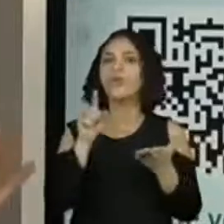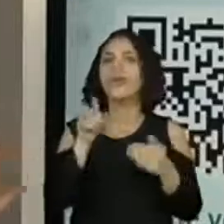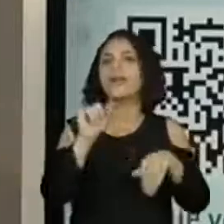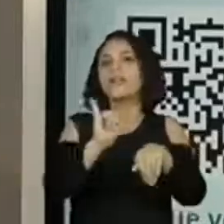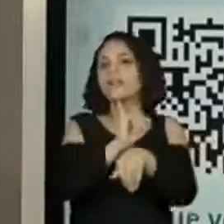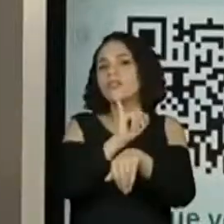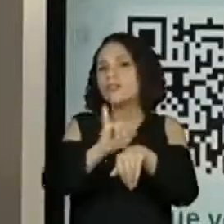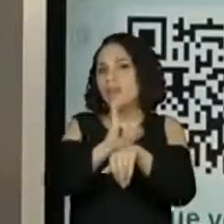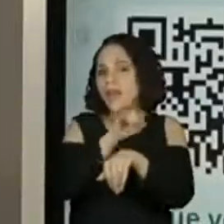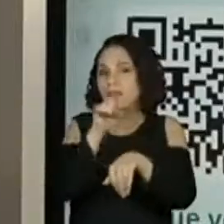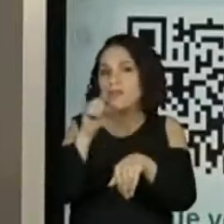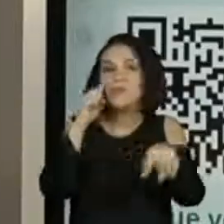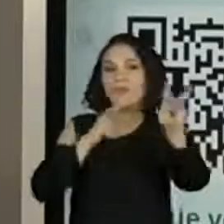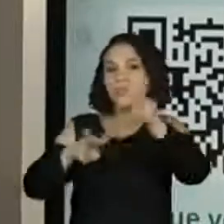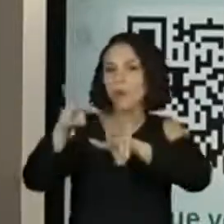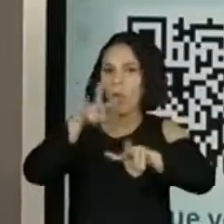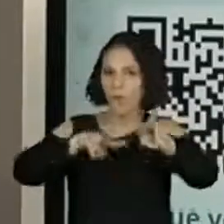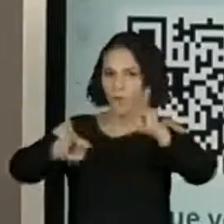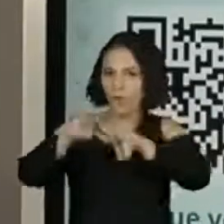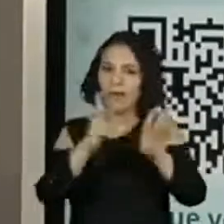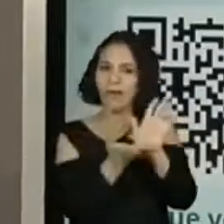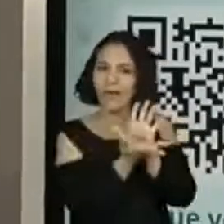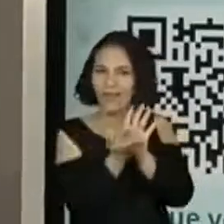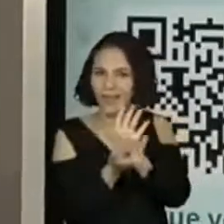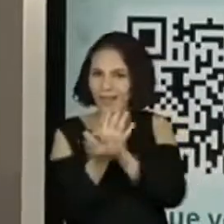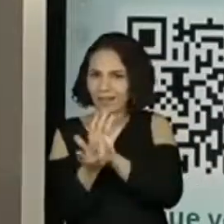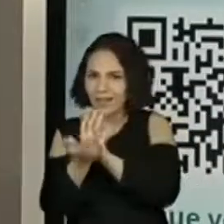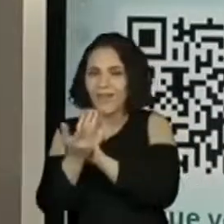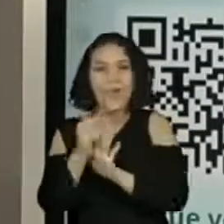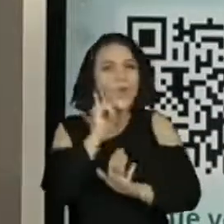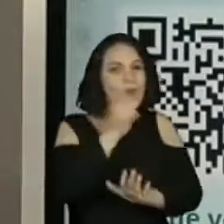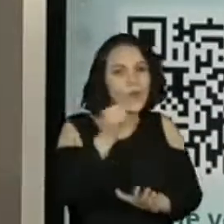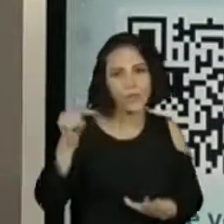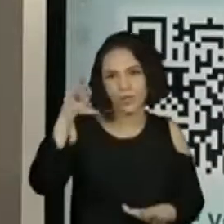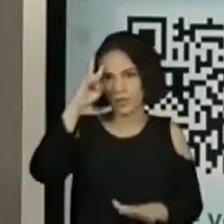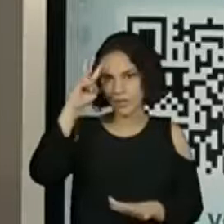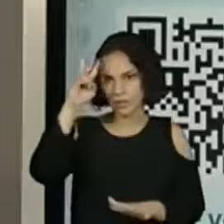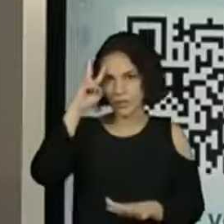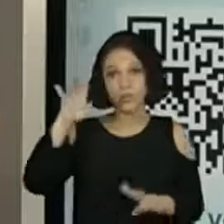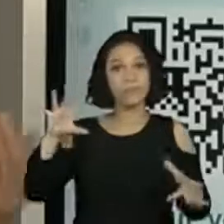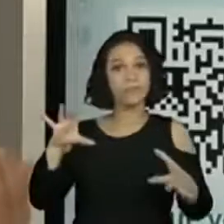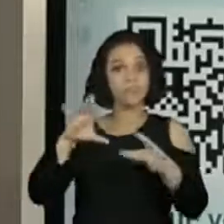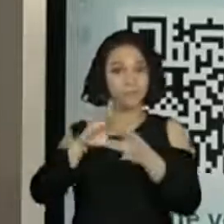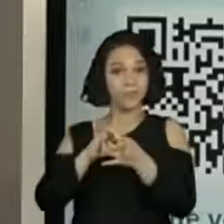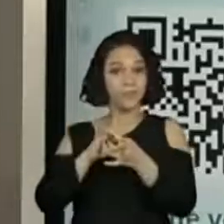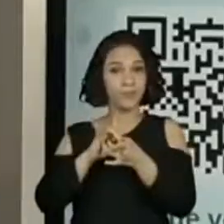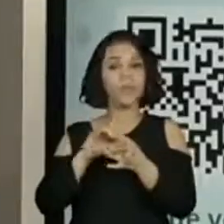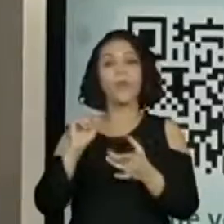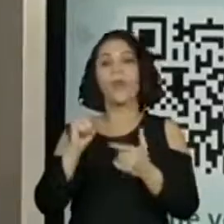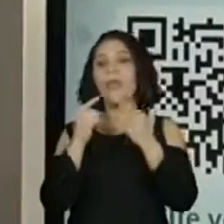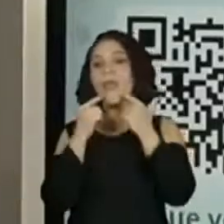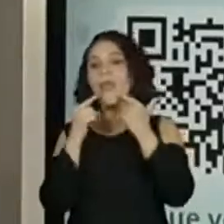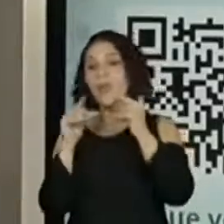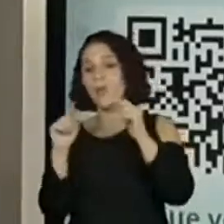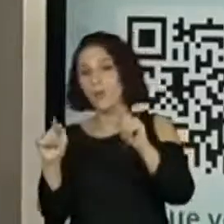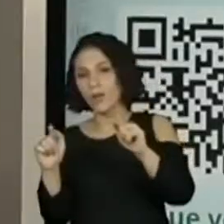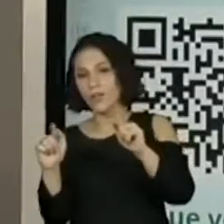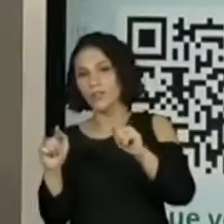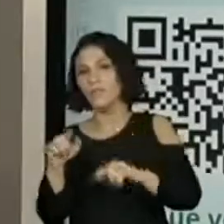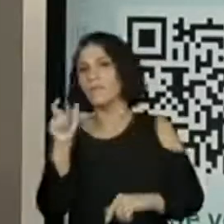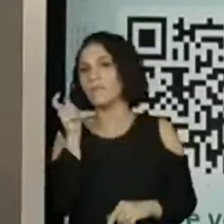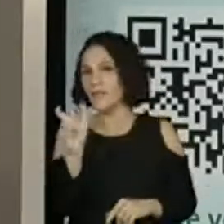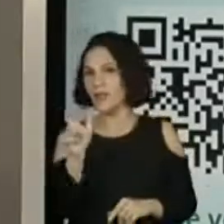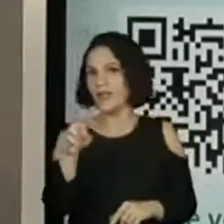recursos gráficos, que eles são super importantes para contar essa história, aliando a linguagem verbal com a linguagem não